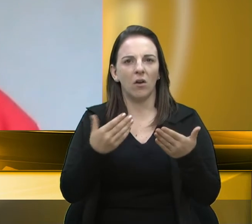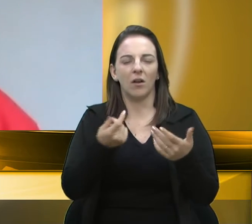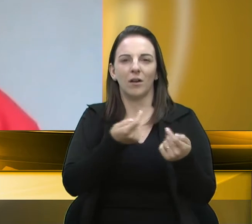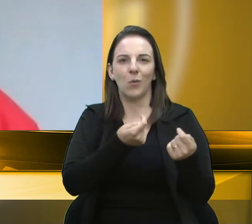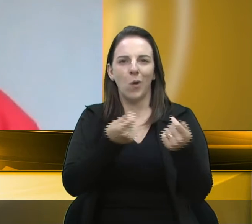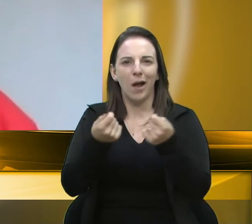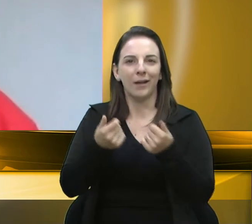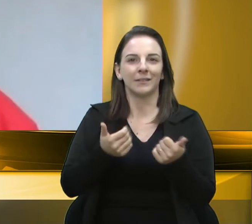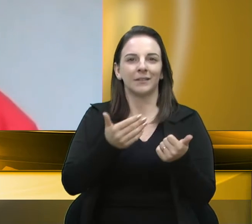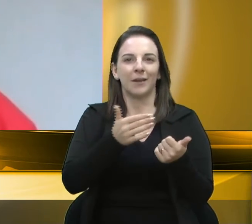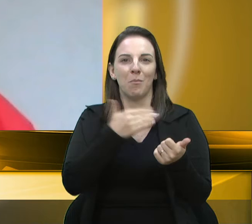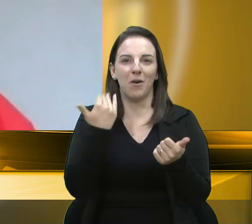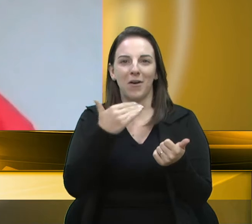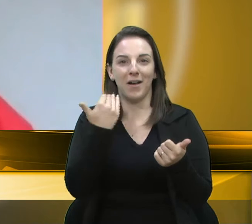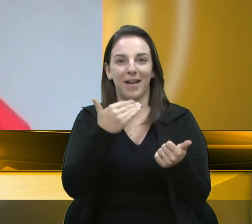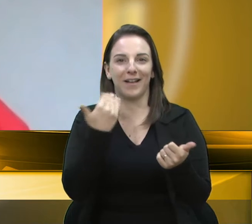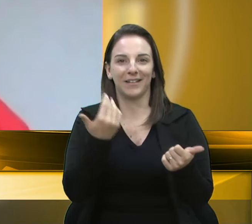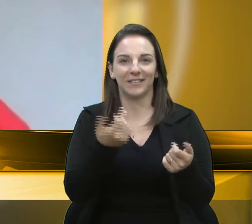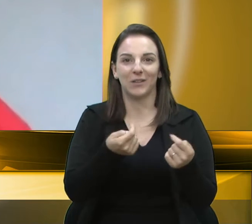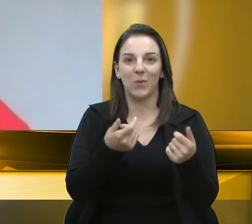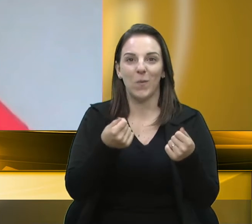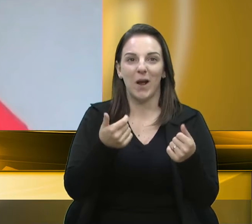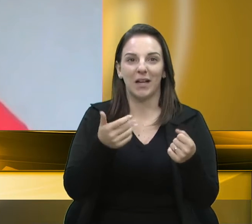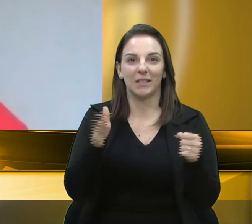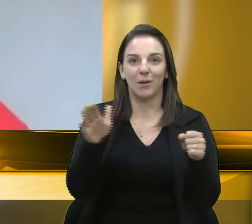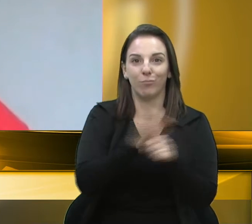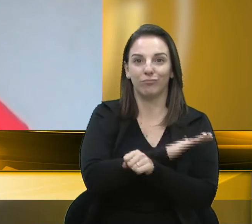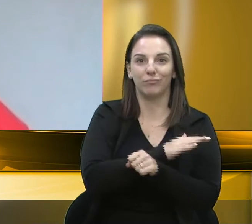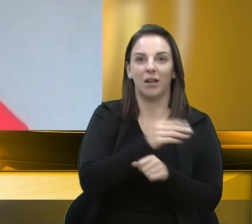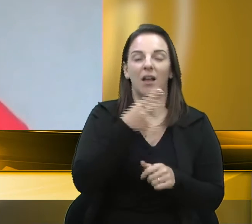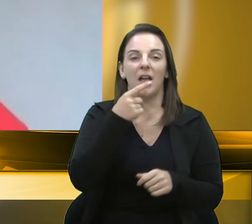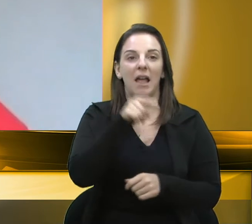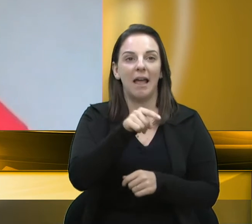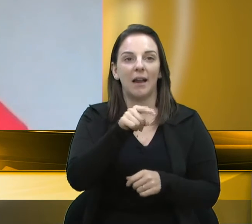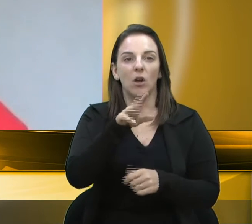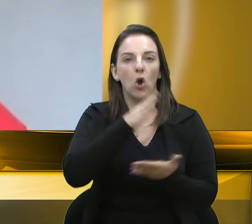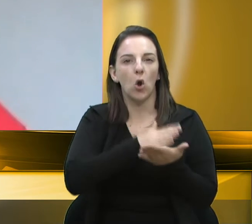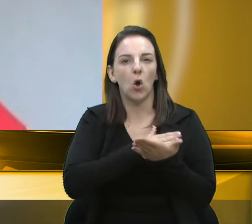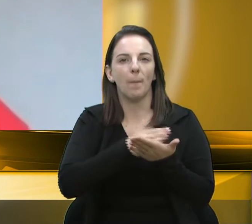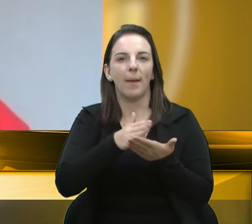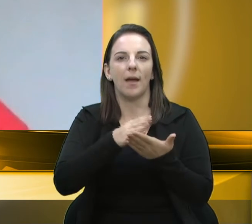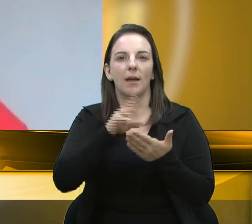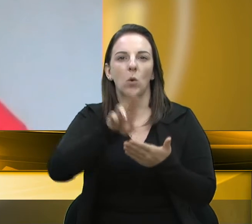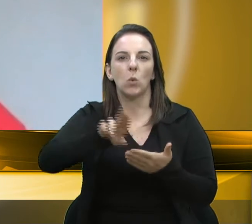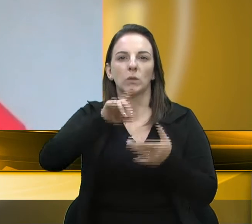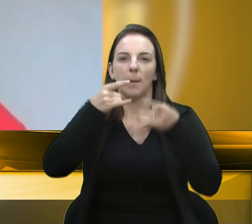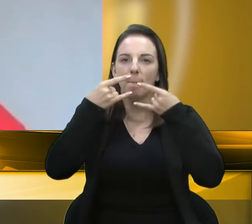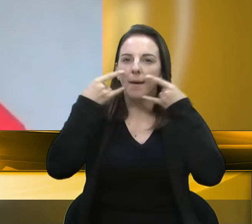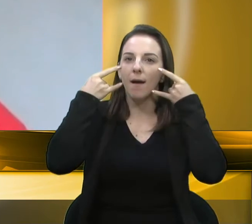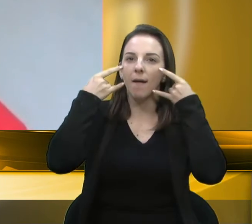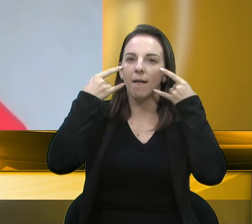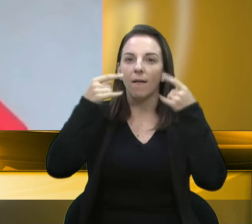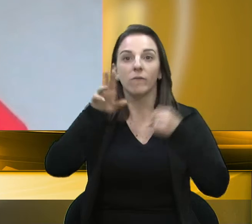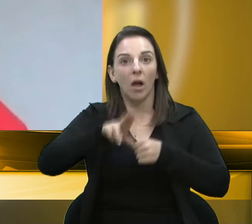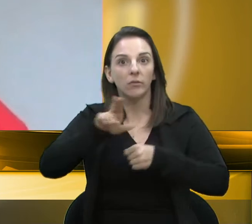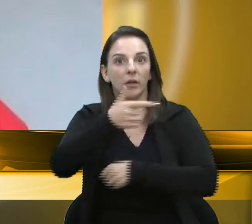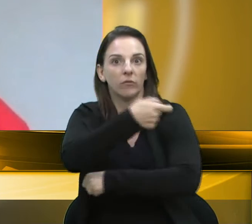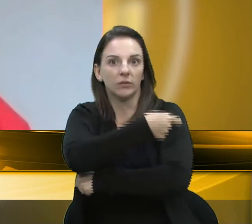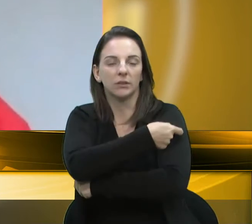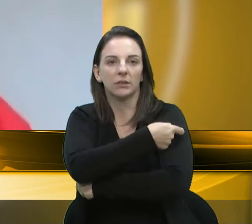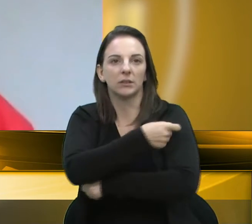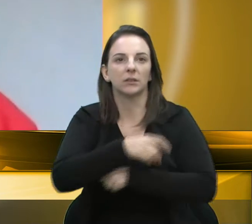Mas acho que nós estamos discutindo fake news e eu quero lhe parabenizar, vereadora Denise, por essa sua iniciativa. E, de fato,